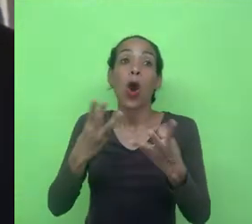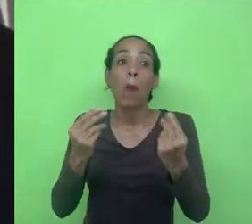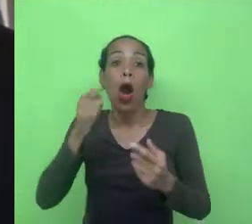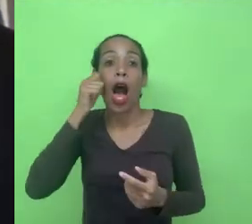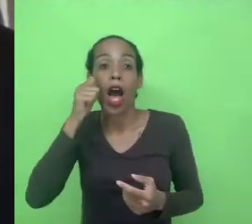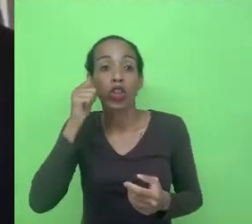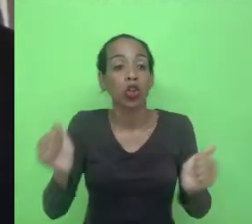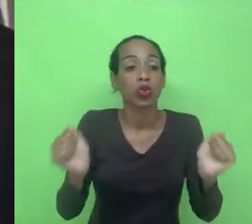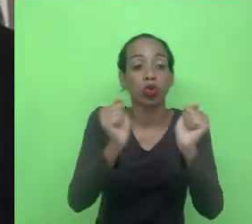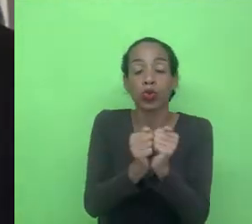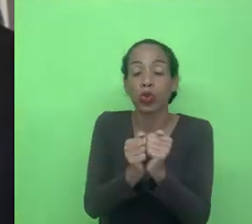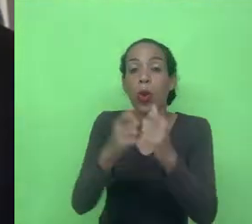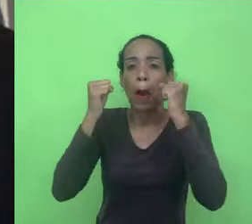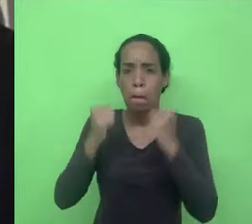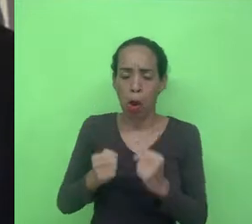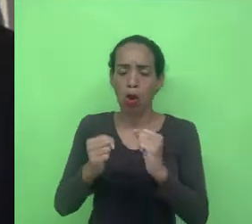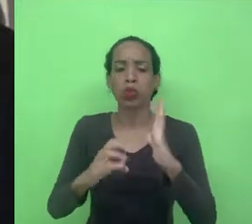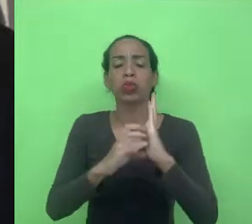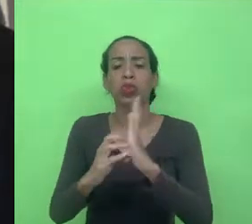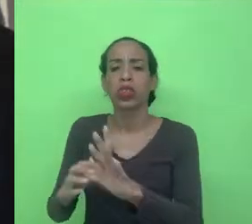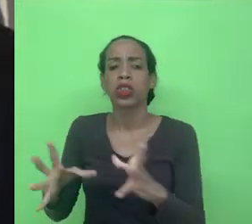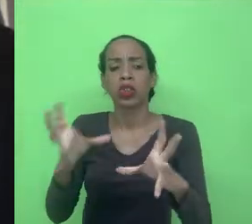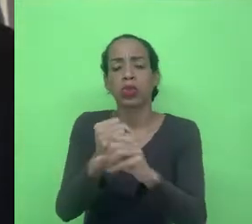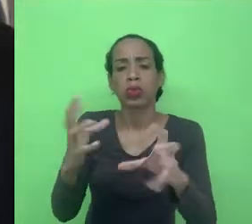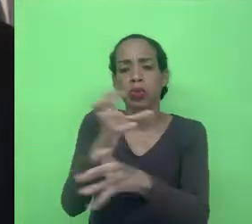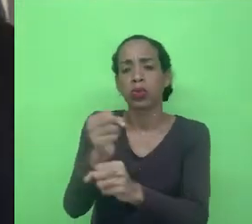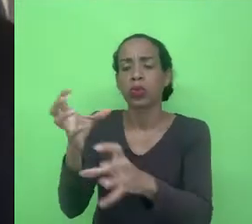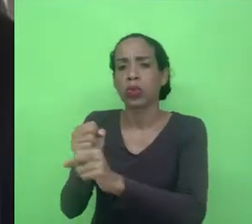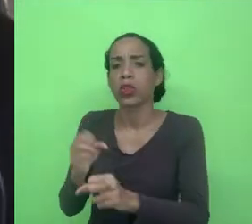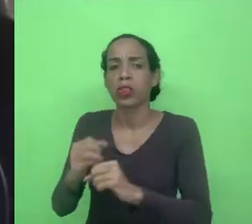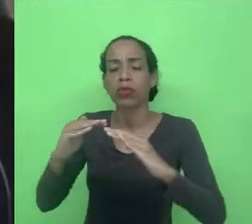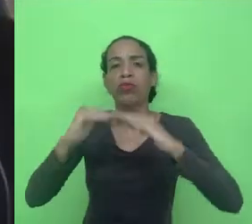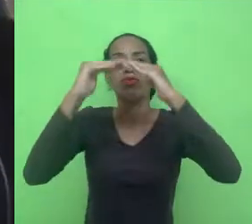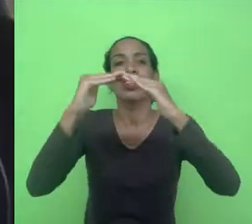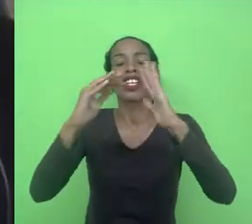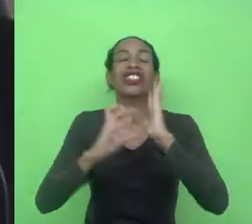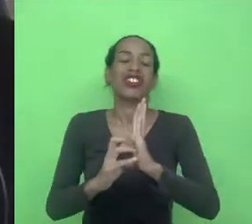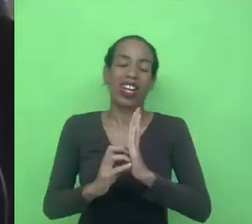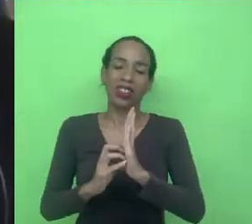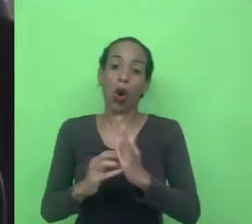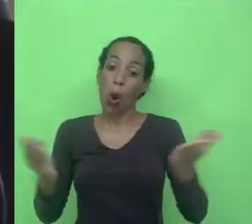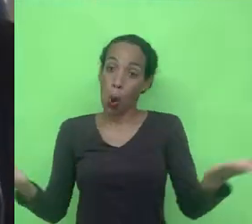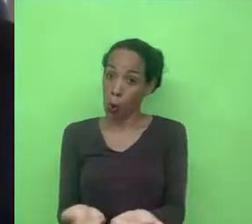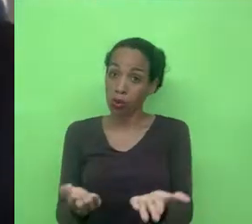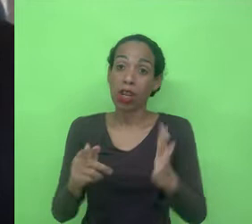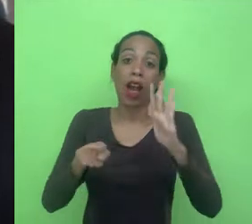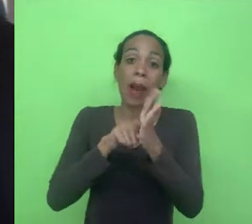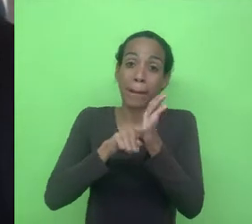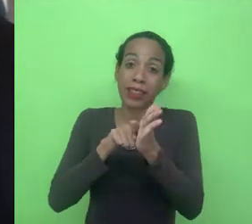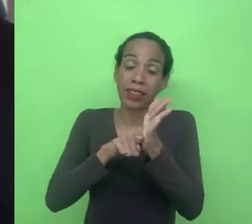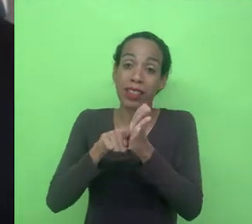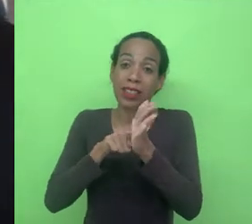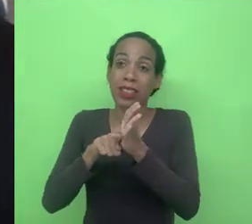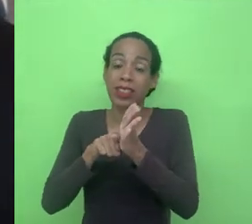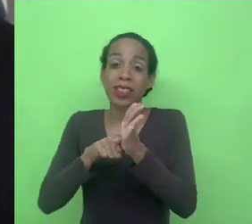e são várias nuances que podem incluir a soberania de dados. Então, hoje, na pesquisa, o termo de